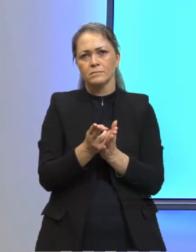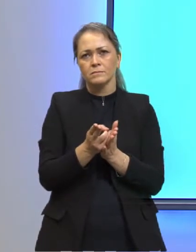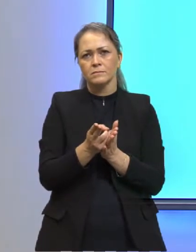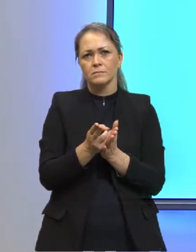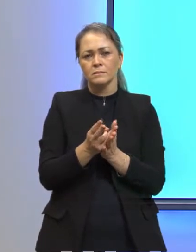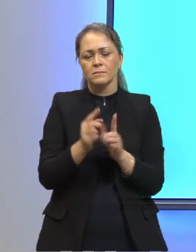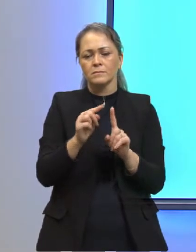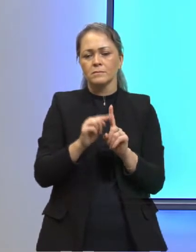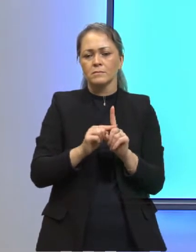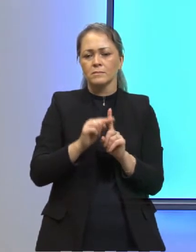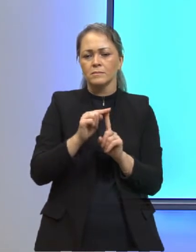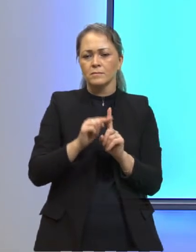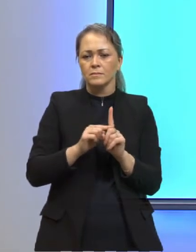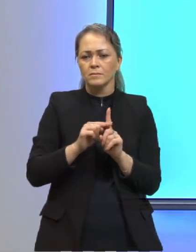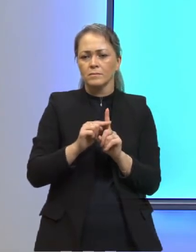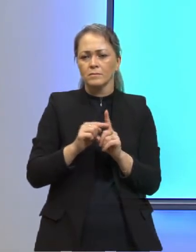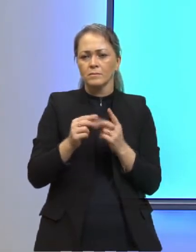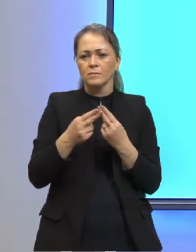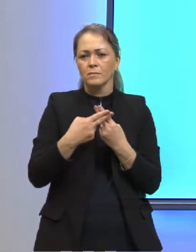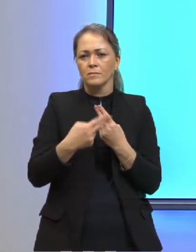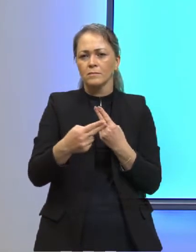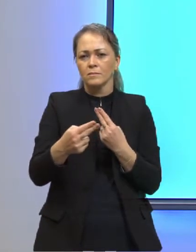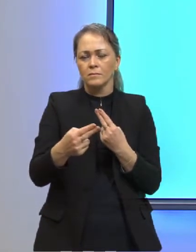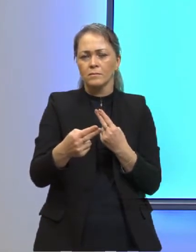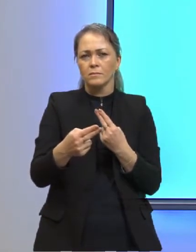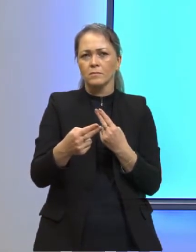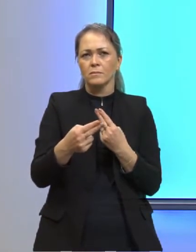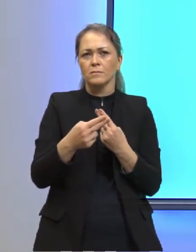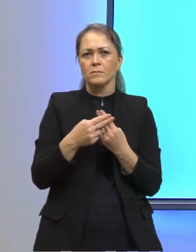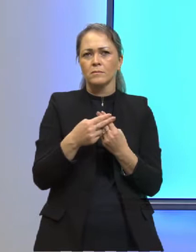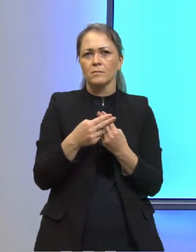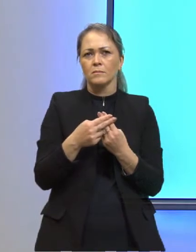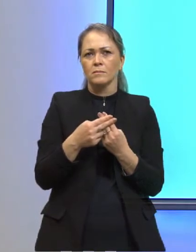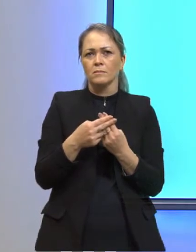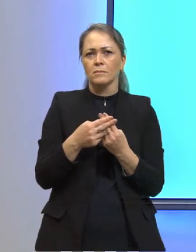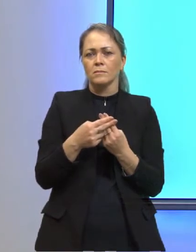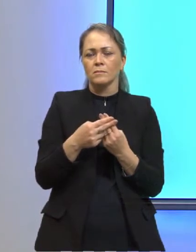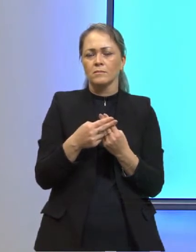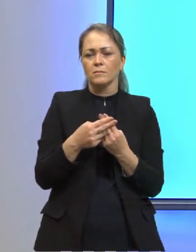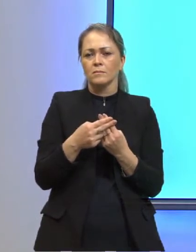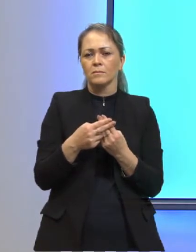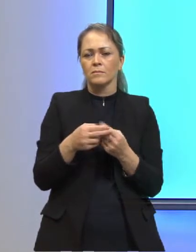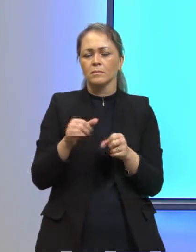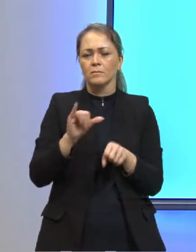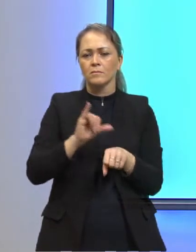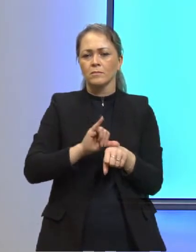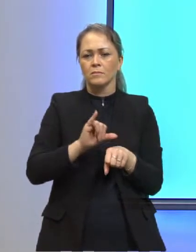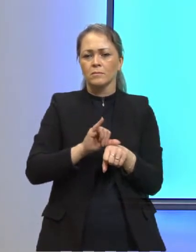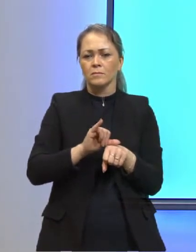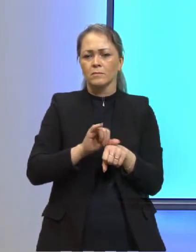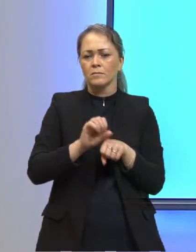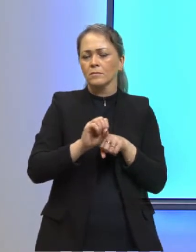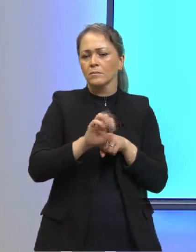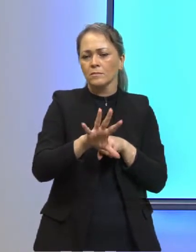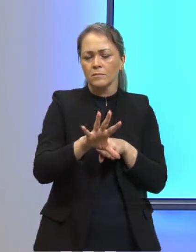térmica. agora, como um corpo, ou seja, um corpo não emite igualmente em todos os comprimentos de onda, ou seja,